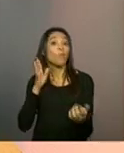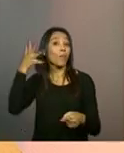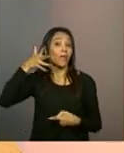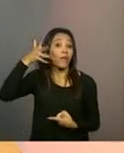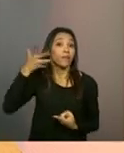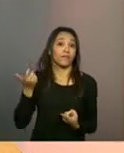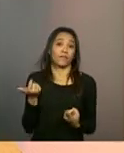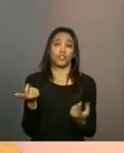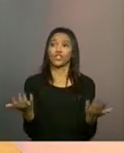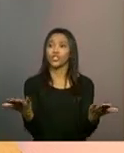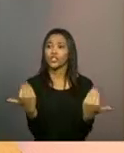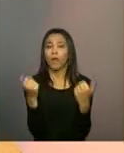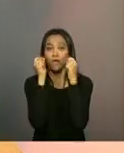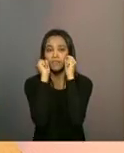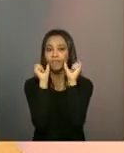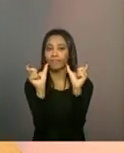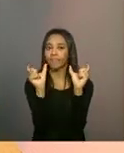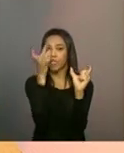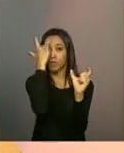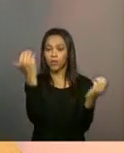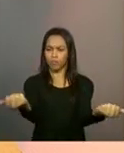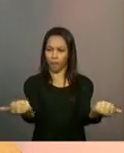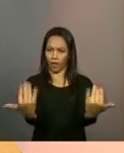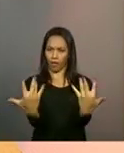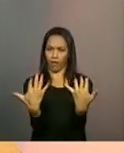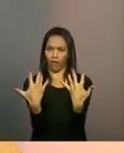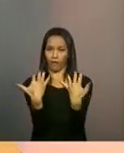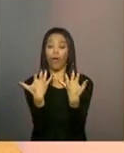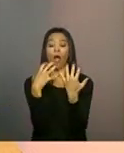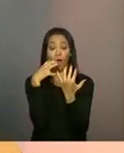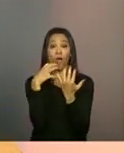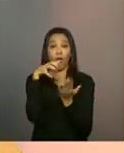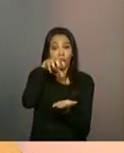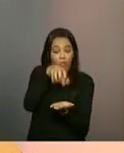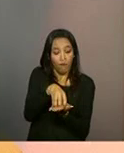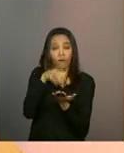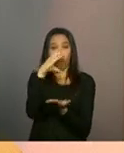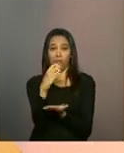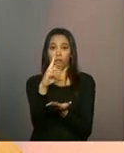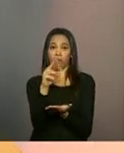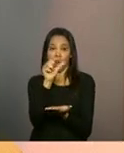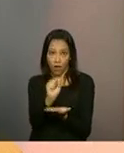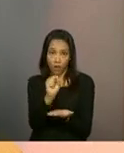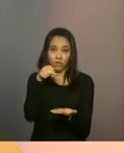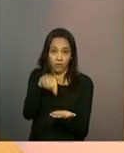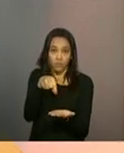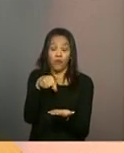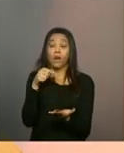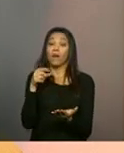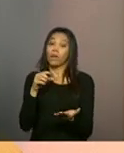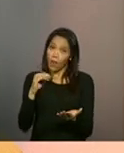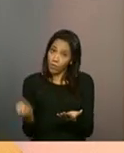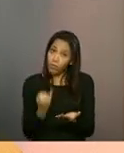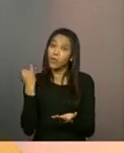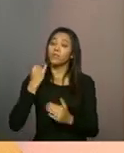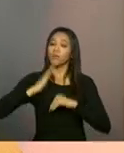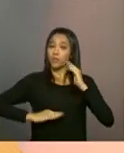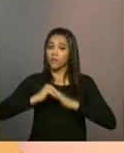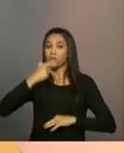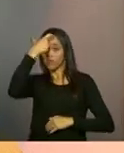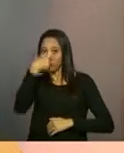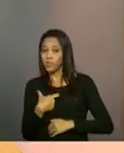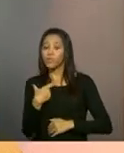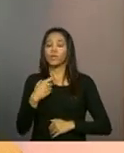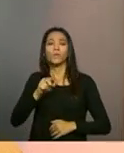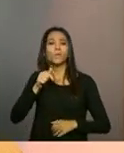comunitária, para atrair essa população ao CRAS, né? A equipe técnica, ela também é muito importante, na verdade, assim, o